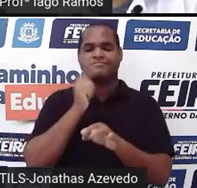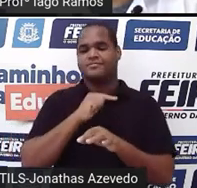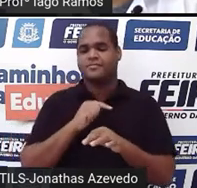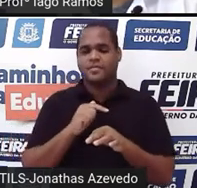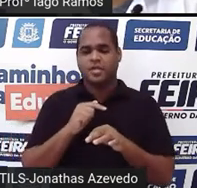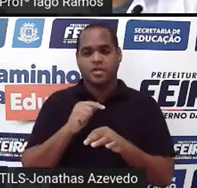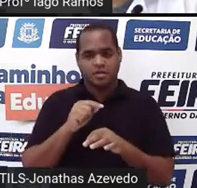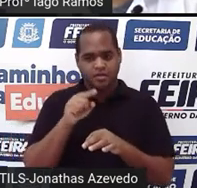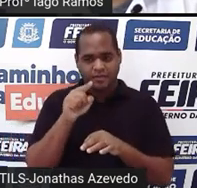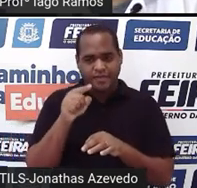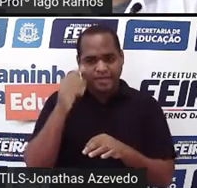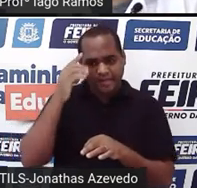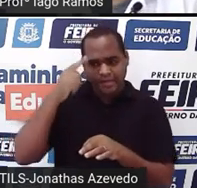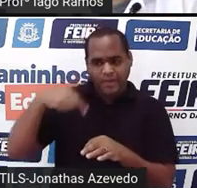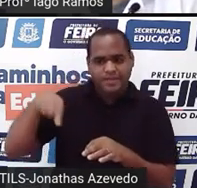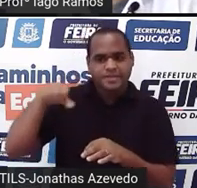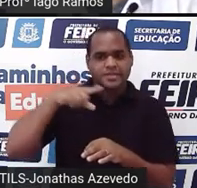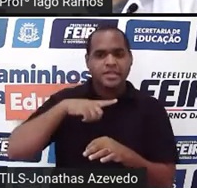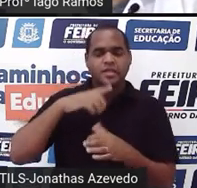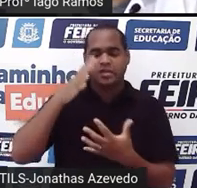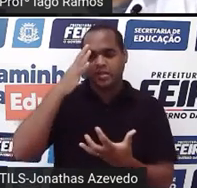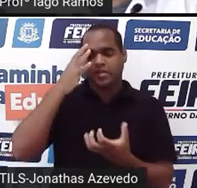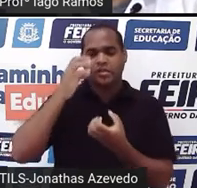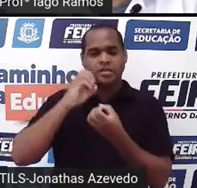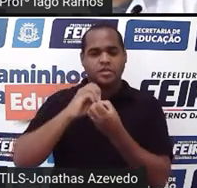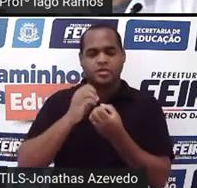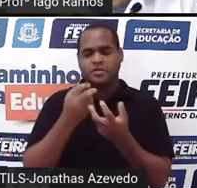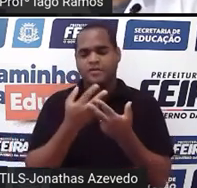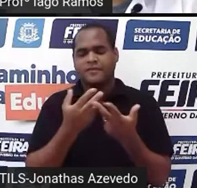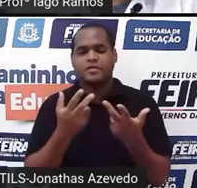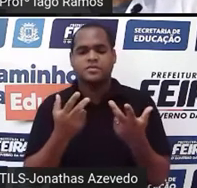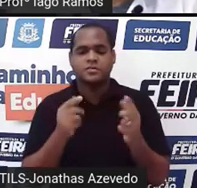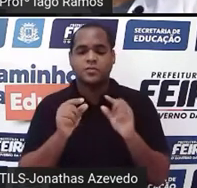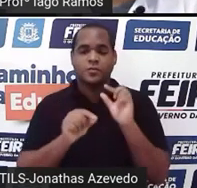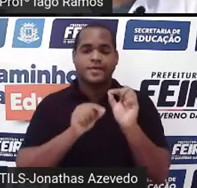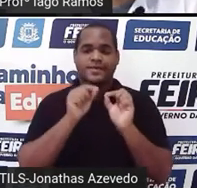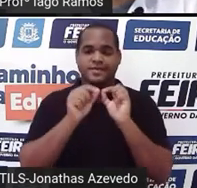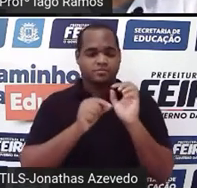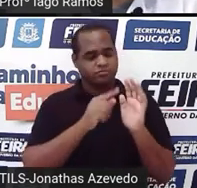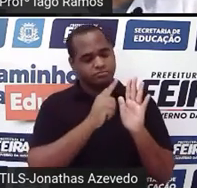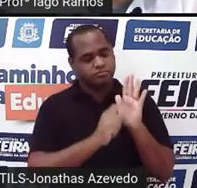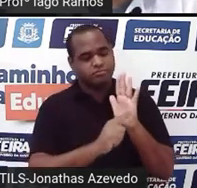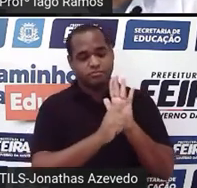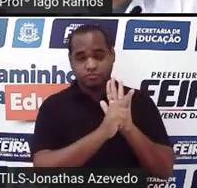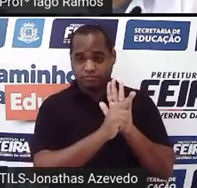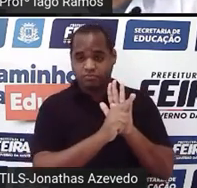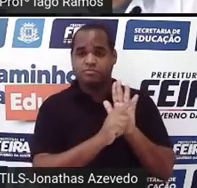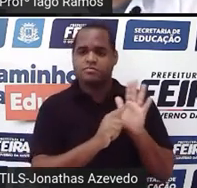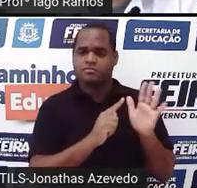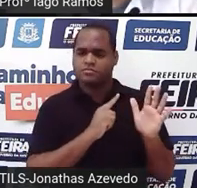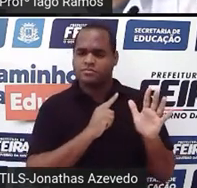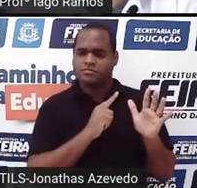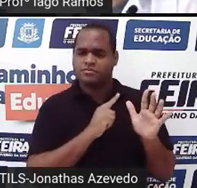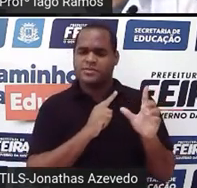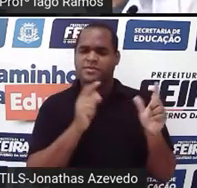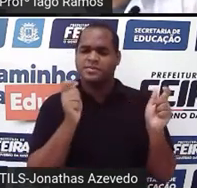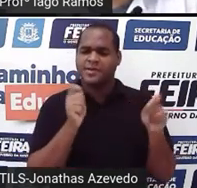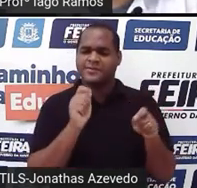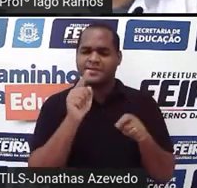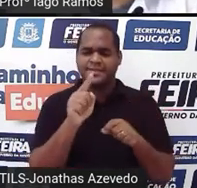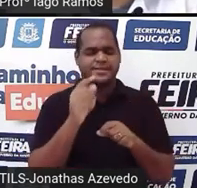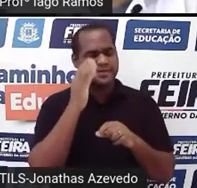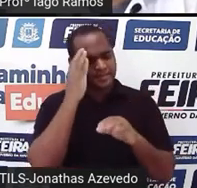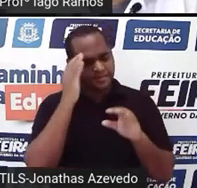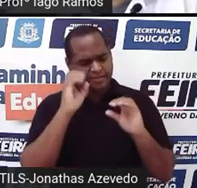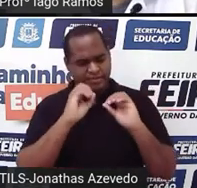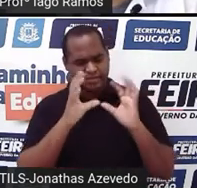vai entender quais são os elementos de um gráfico, o que é que todo gráfico tem e que faz com que a gente entenda esse